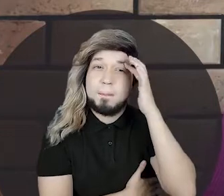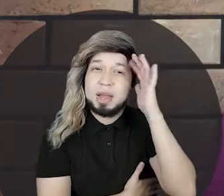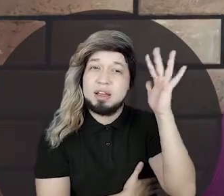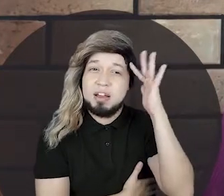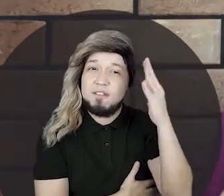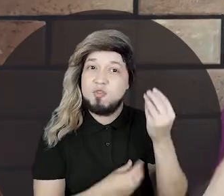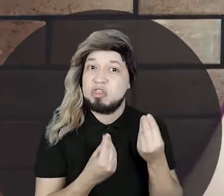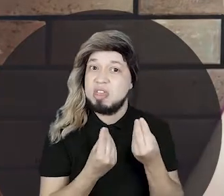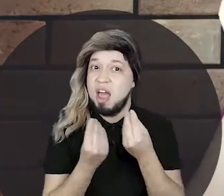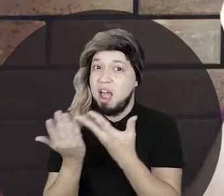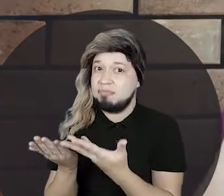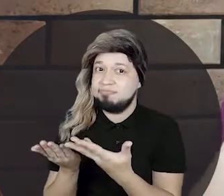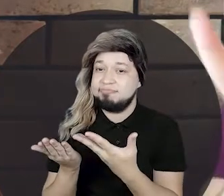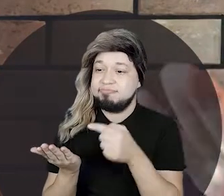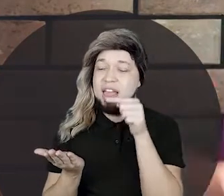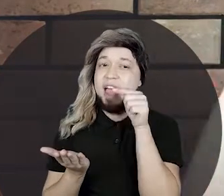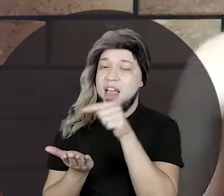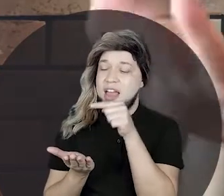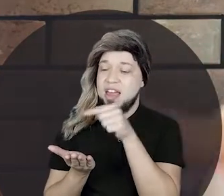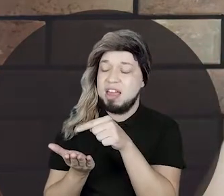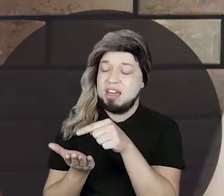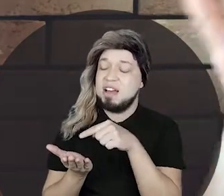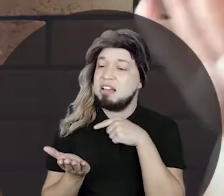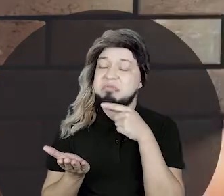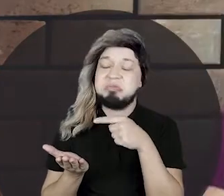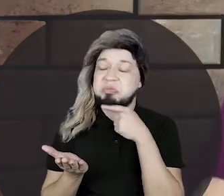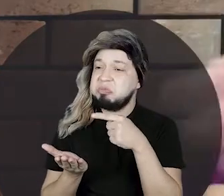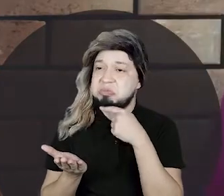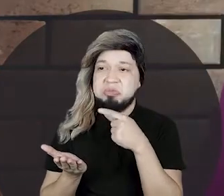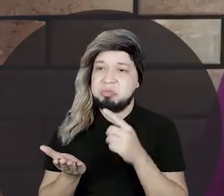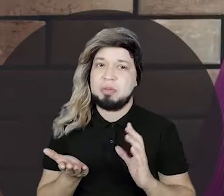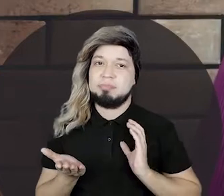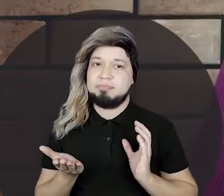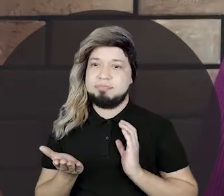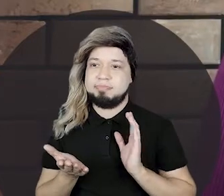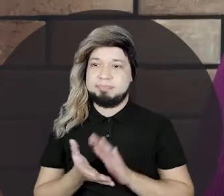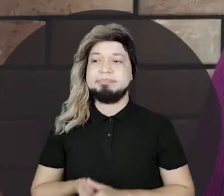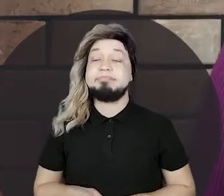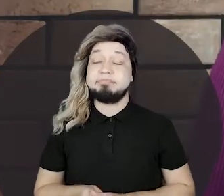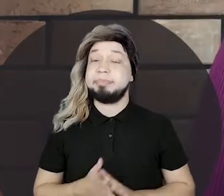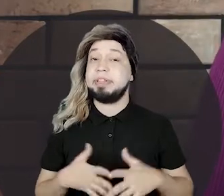ele pensou, vou dar para ele, e aí ele vai plantar, não vai dar nada, ele não vai enricar. Pois assim ele fez.